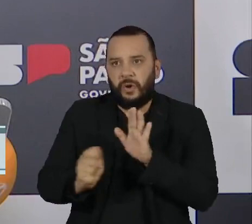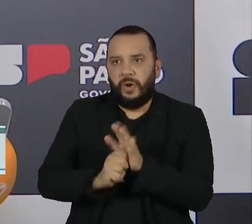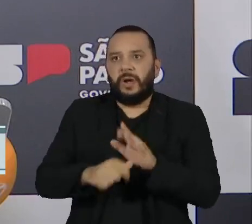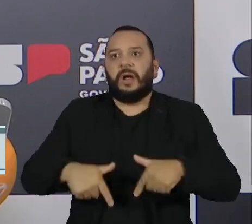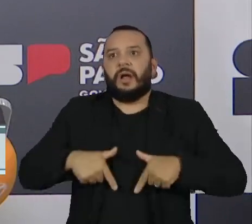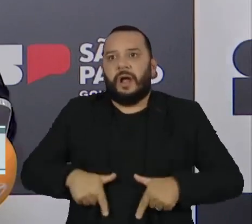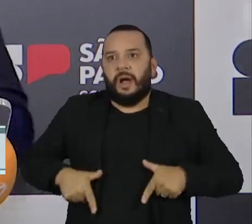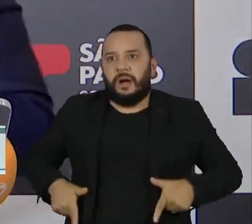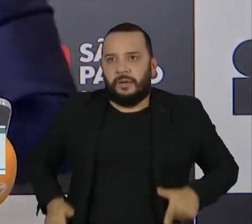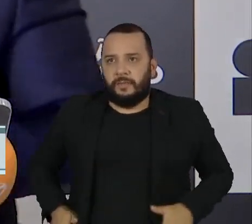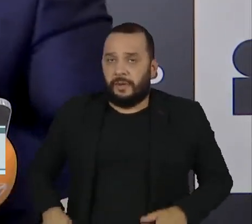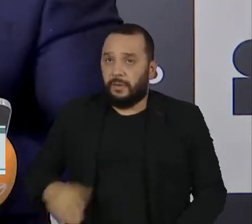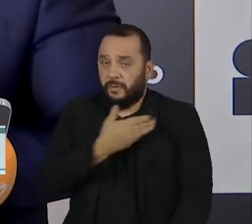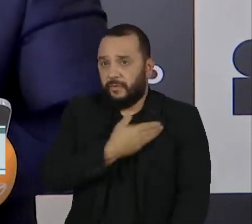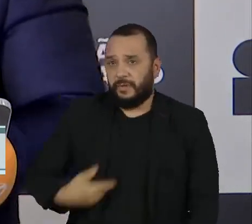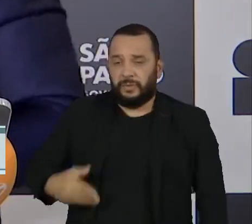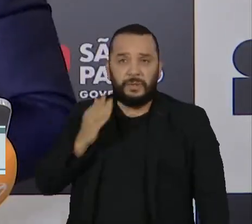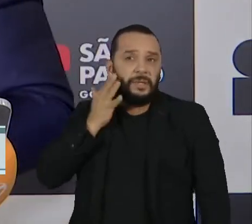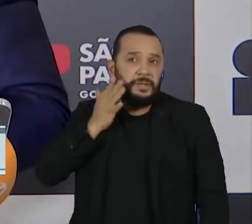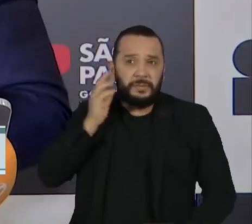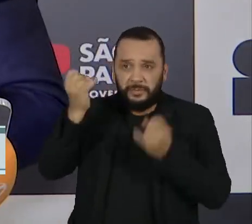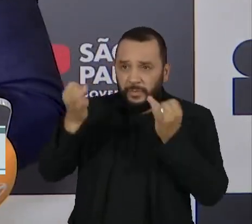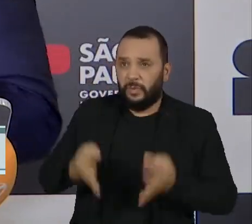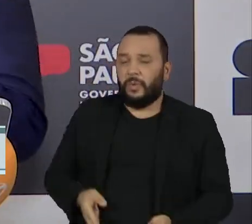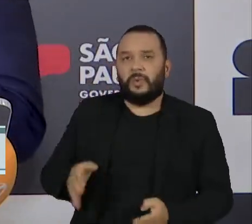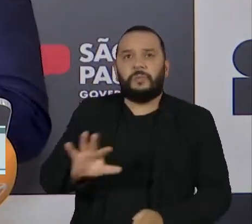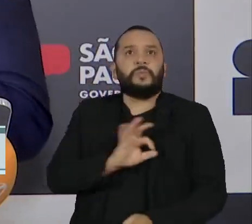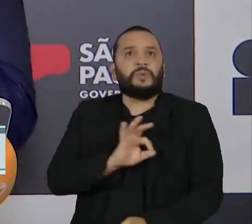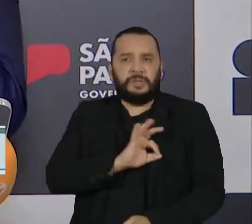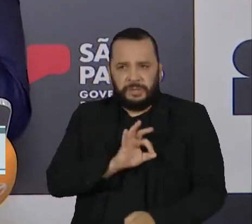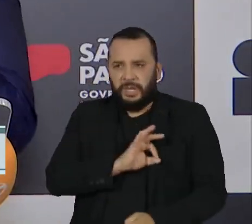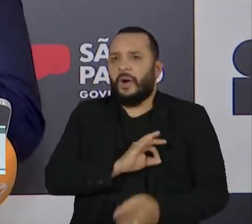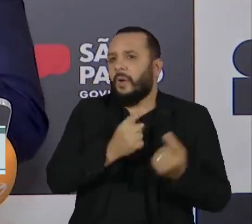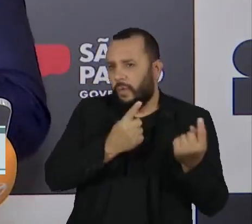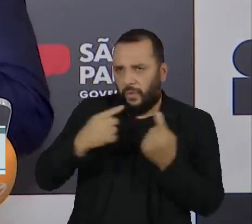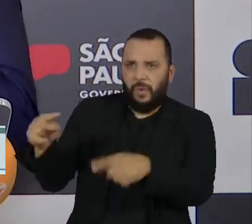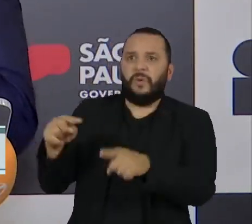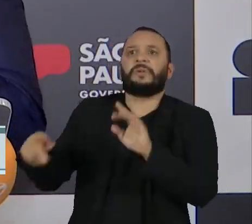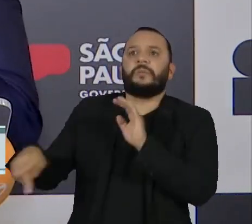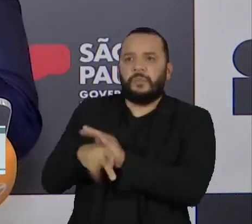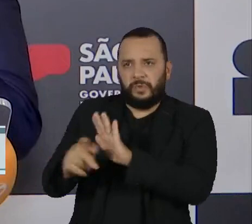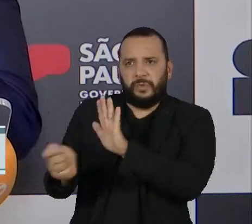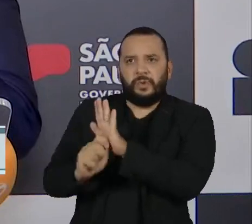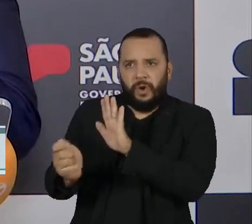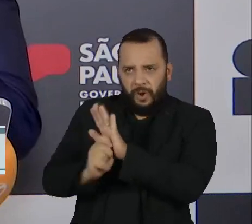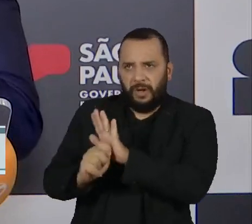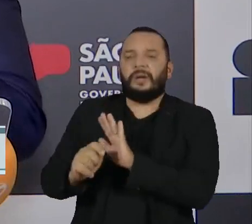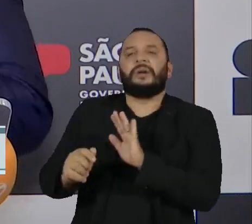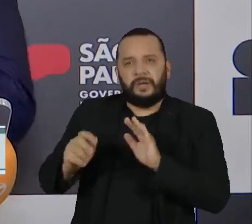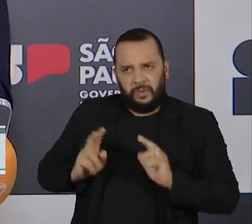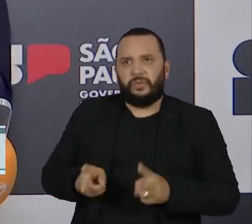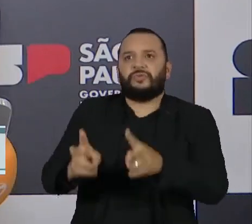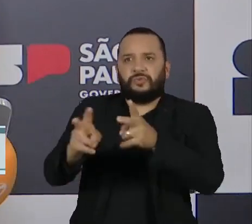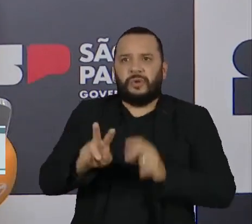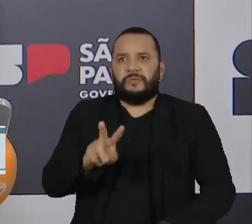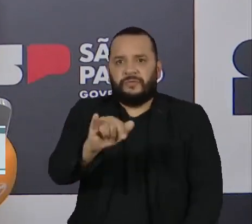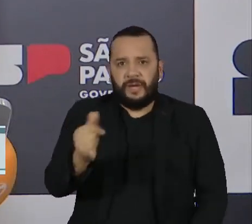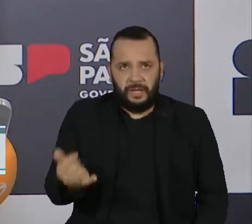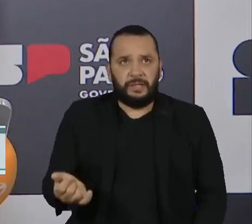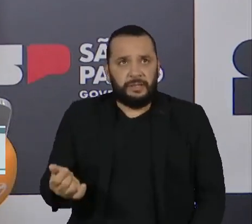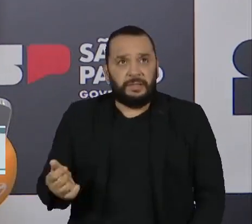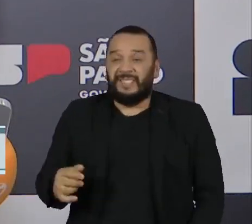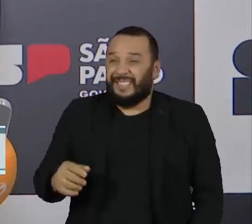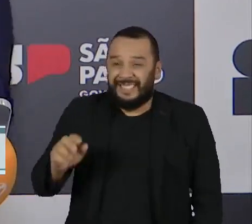de São Paulo, Tarcísio de Freitas, disse ontem que a ação policial contra o tráfico de drogas na Baixada Santista vai continuar e que todas as